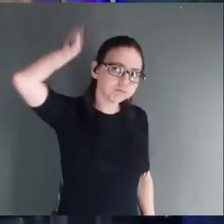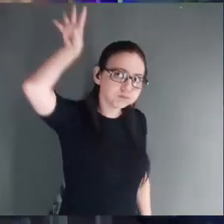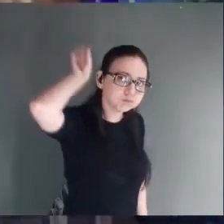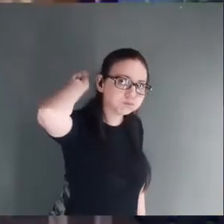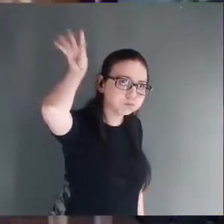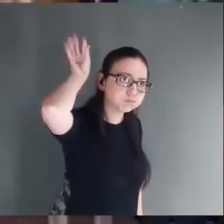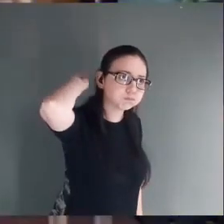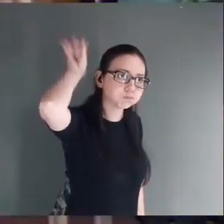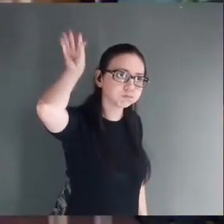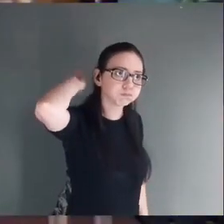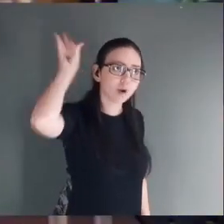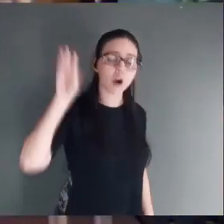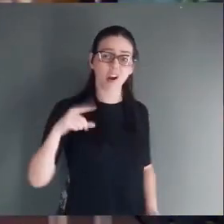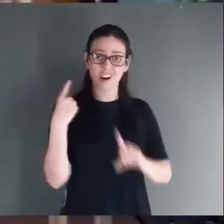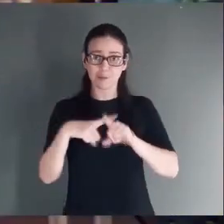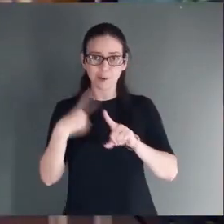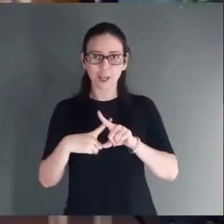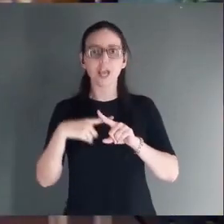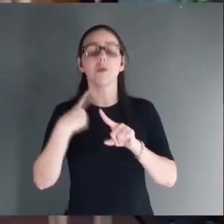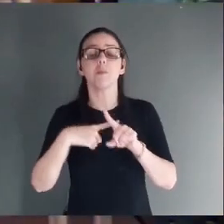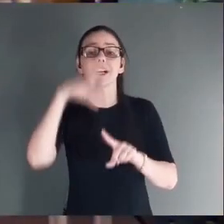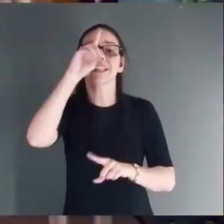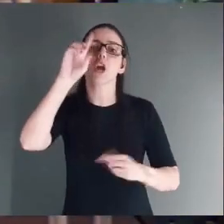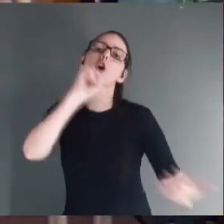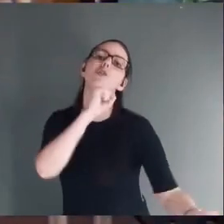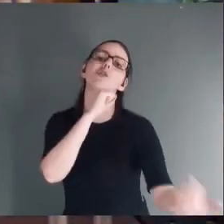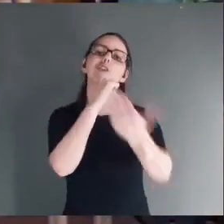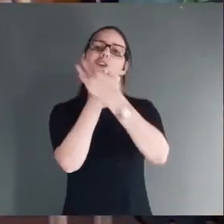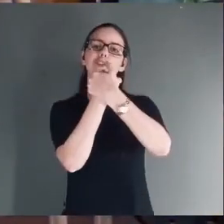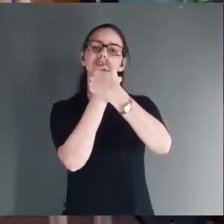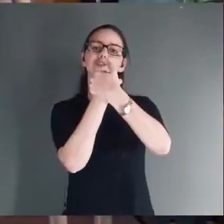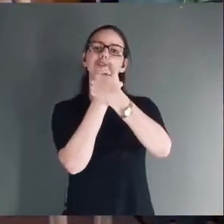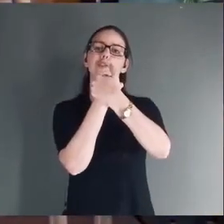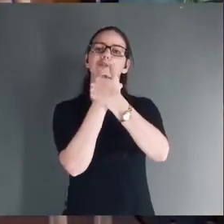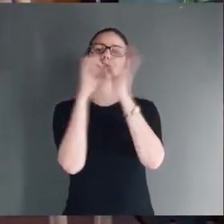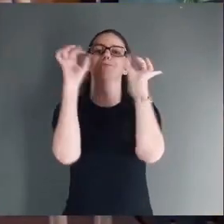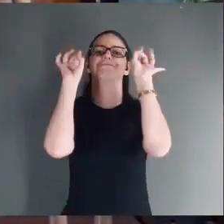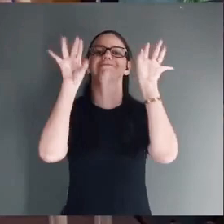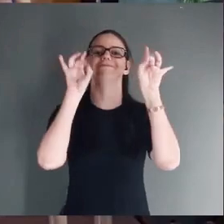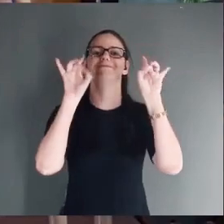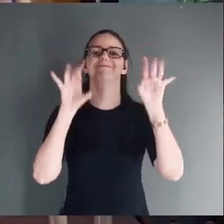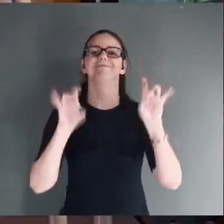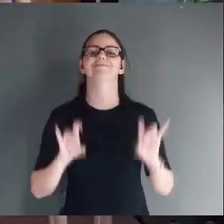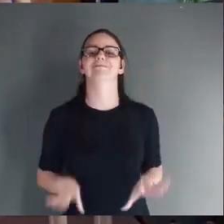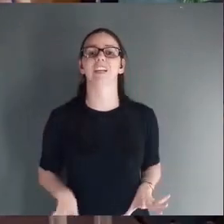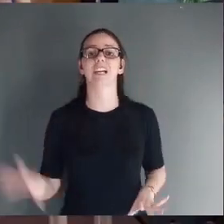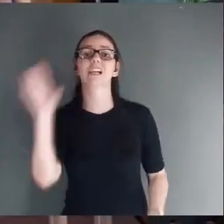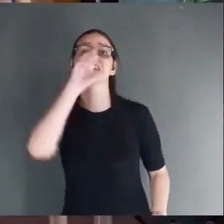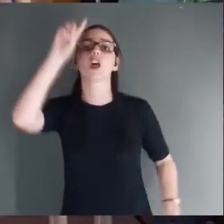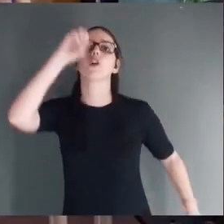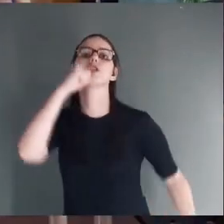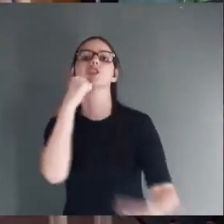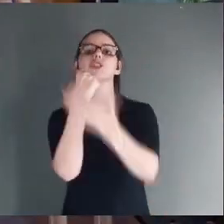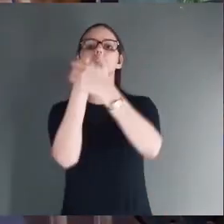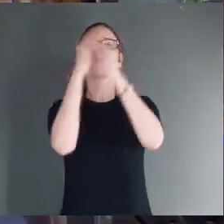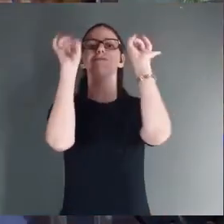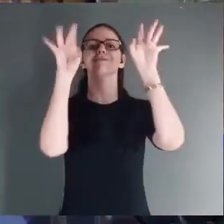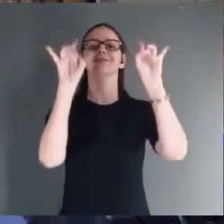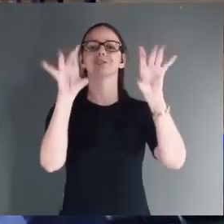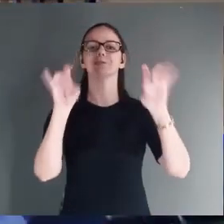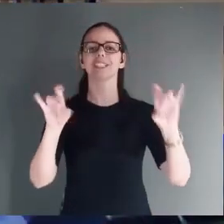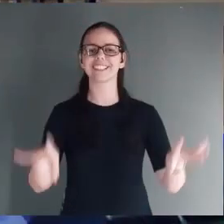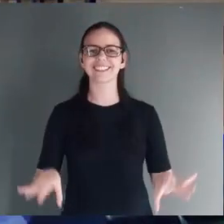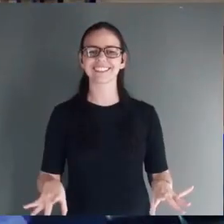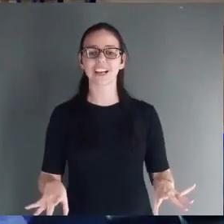Porque ele esconde tesouros. Em lugares improváveis. Ele esconde tesouros.